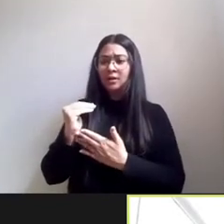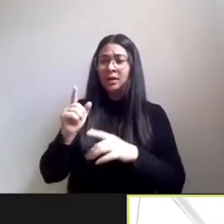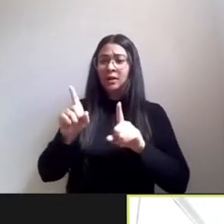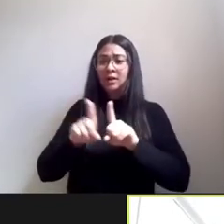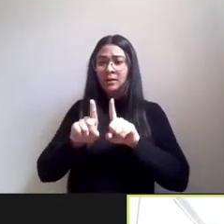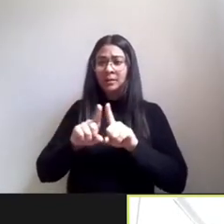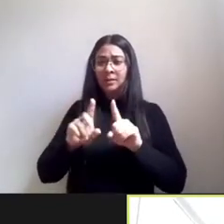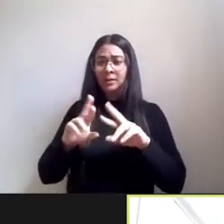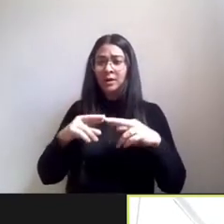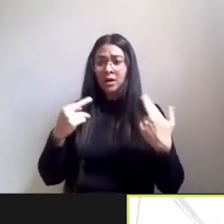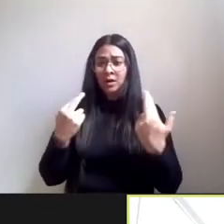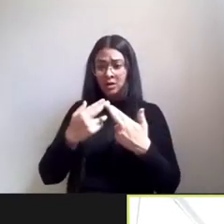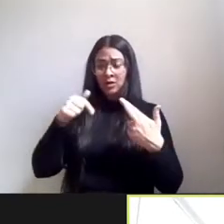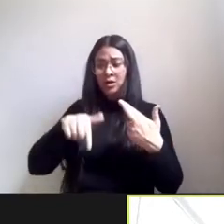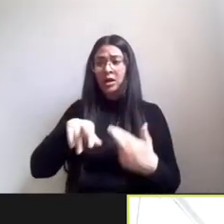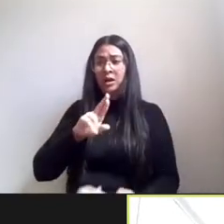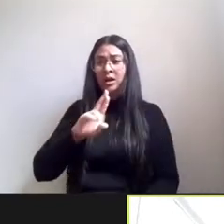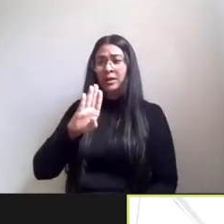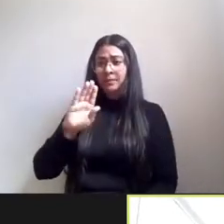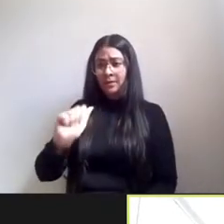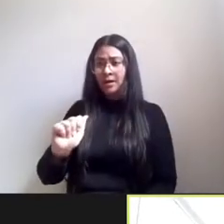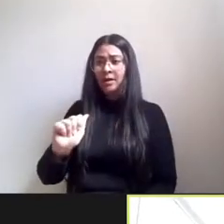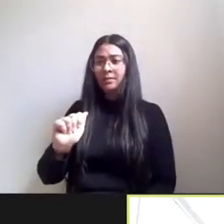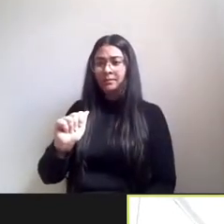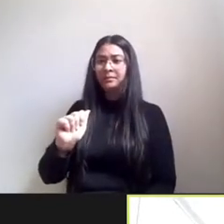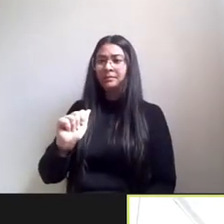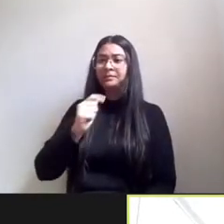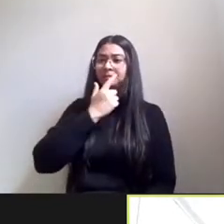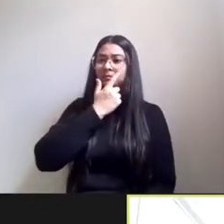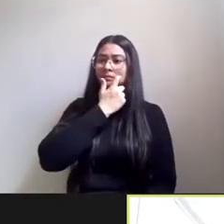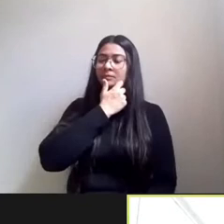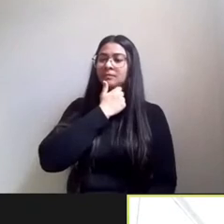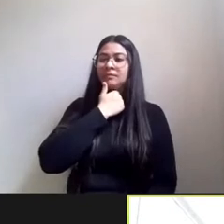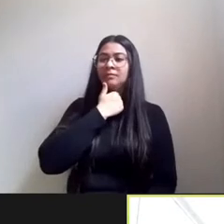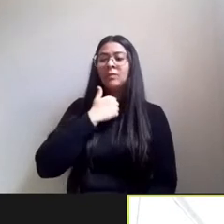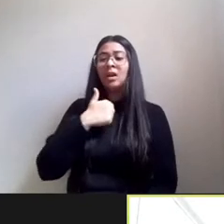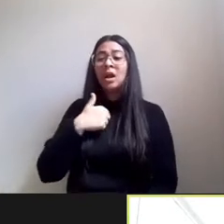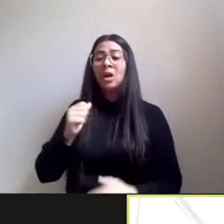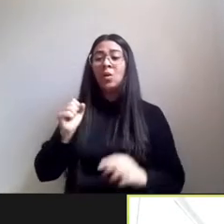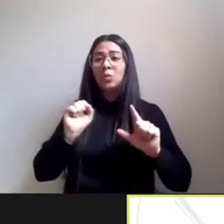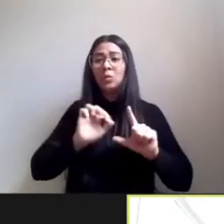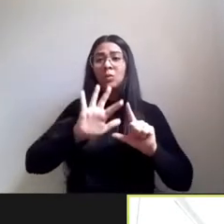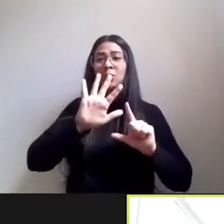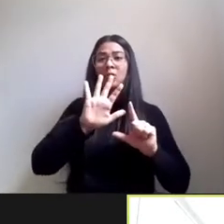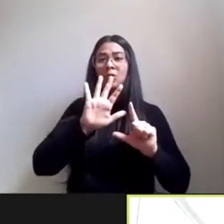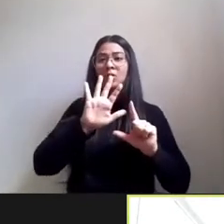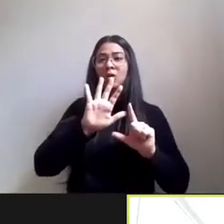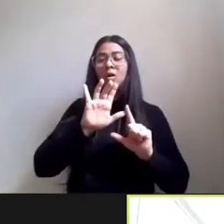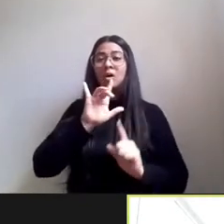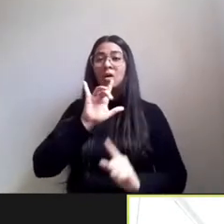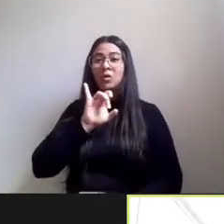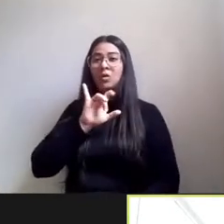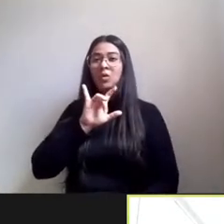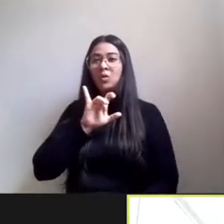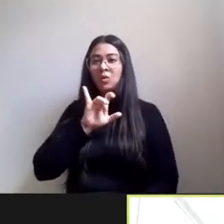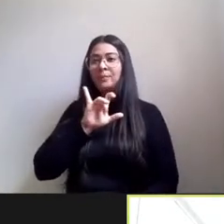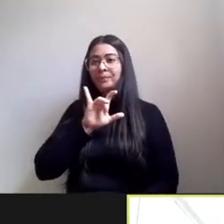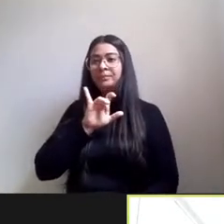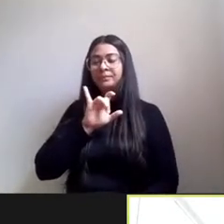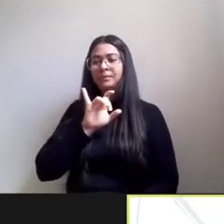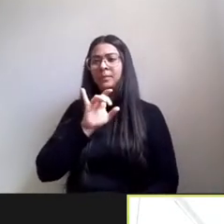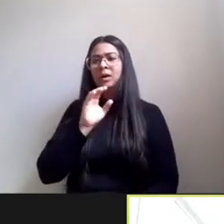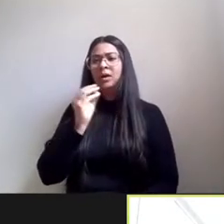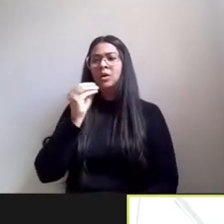antropologia eu fiz um postzinho super modesto né nos stories do instagram comentando né que o